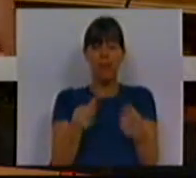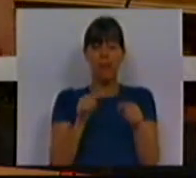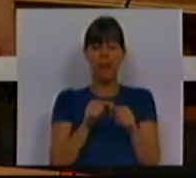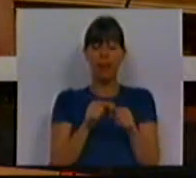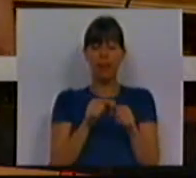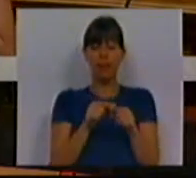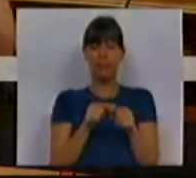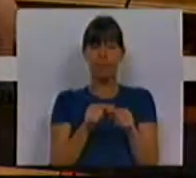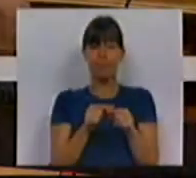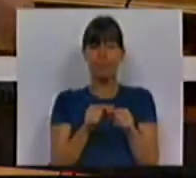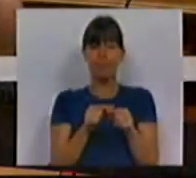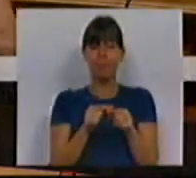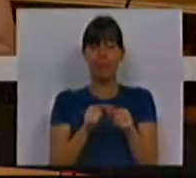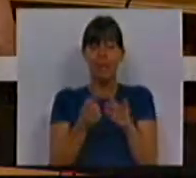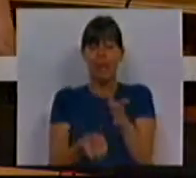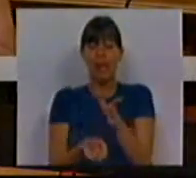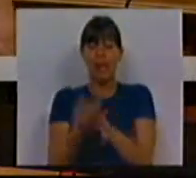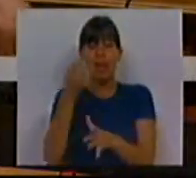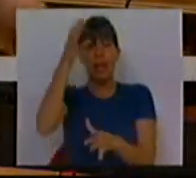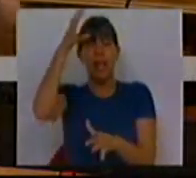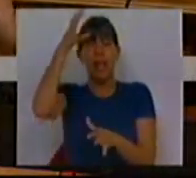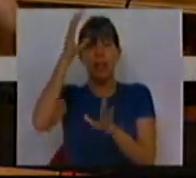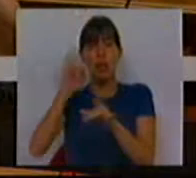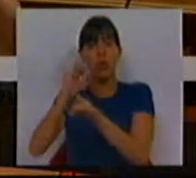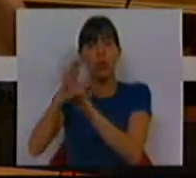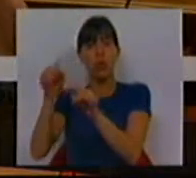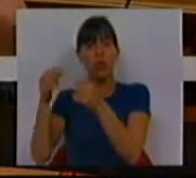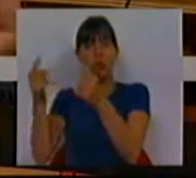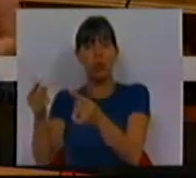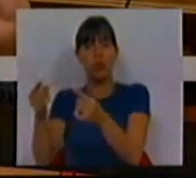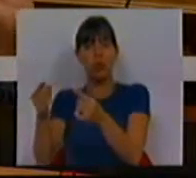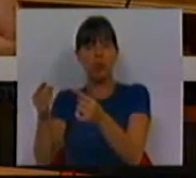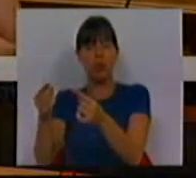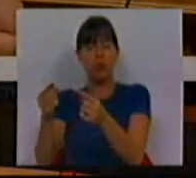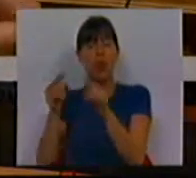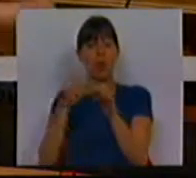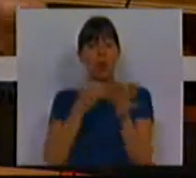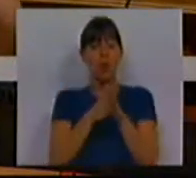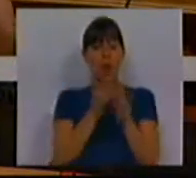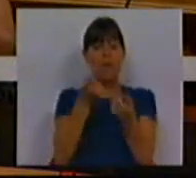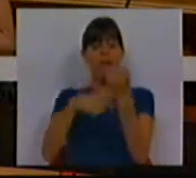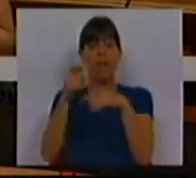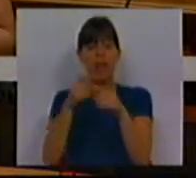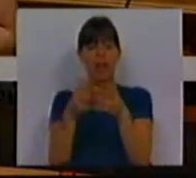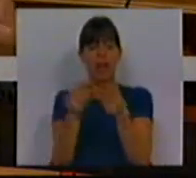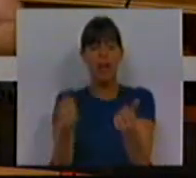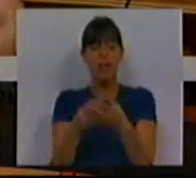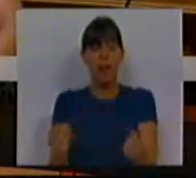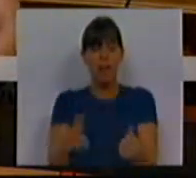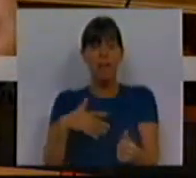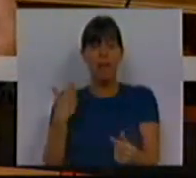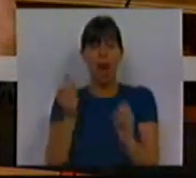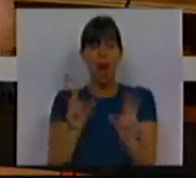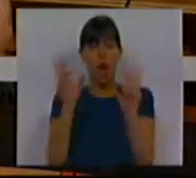é a criação intelectual de outros. E usa para vender equipamentos cada vez